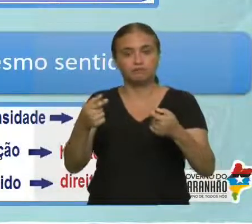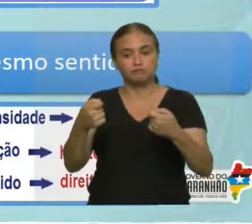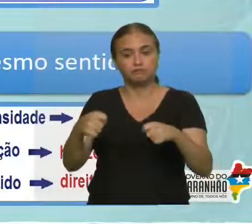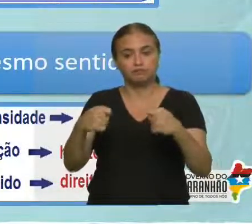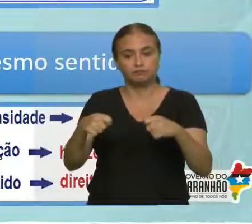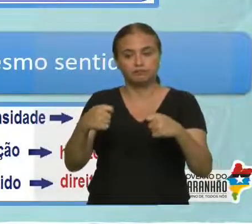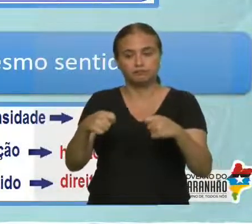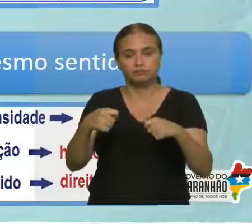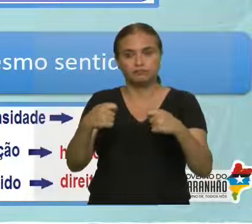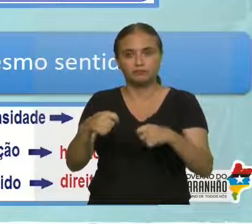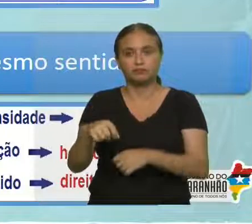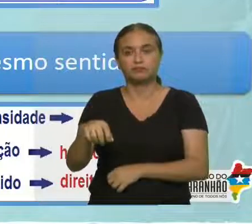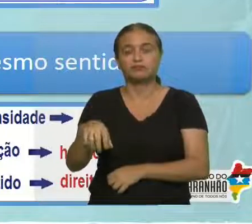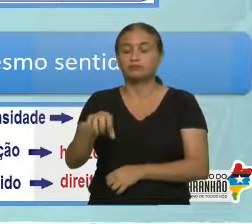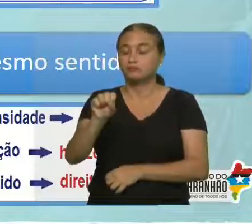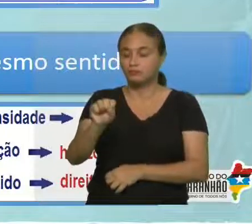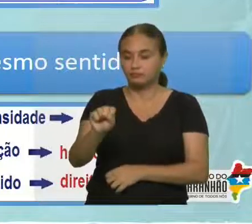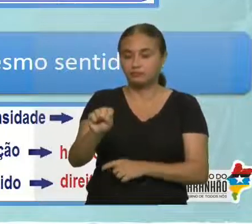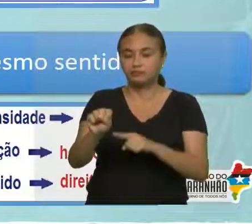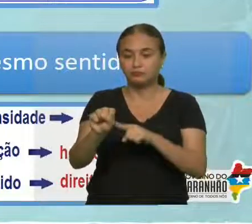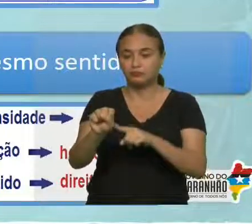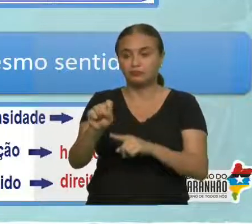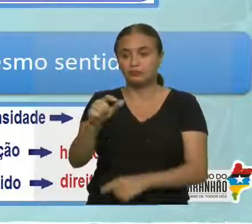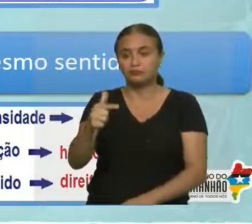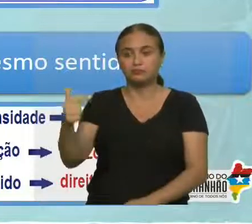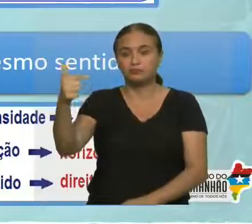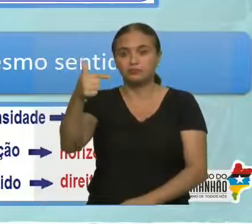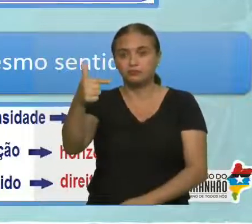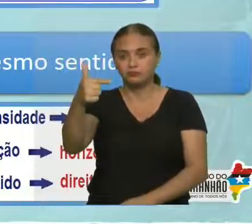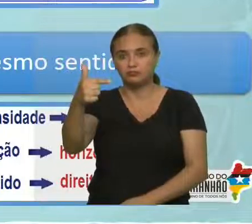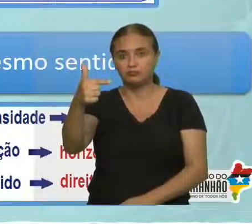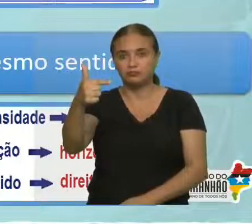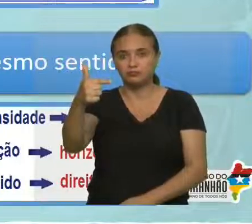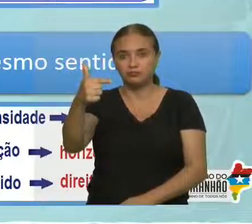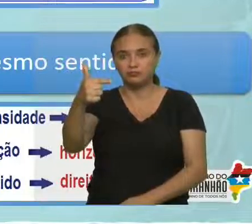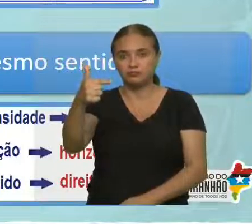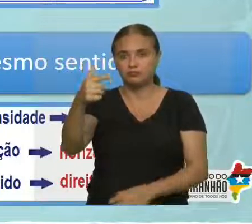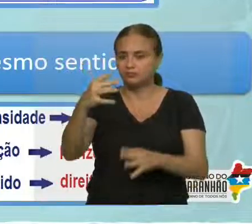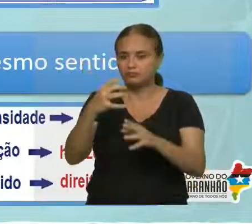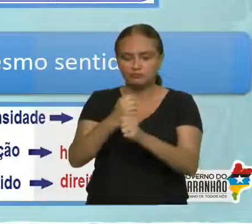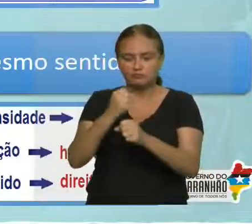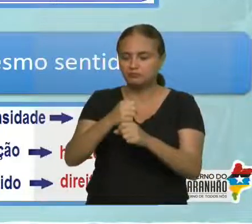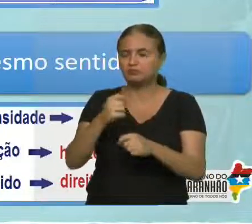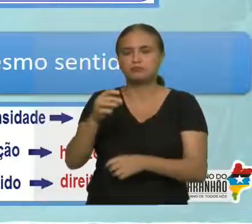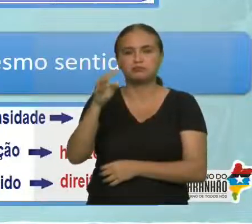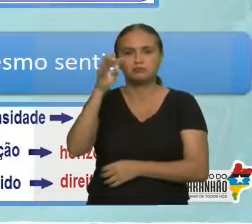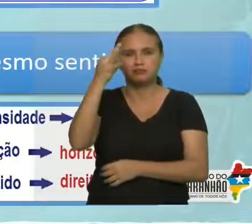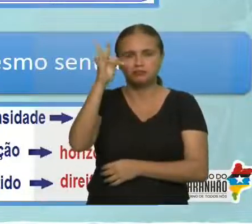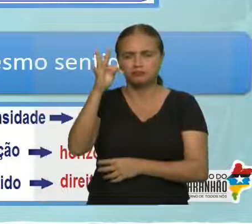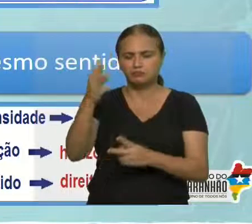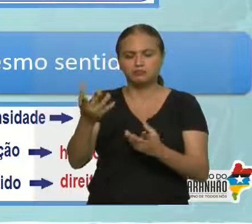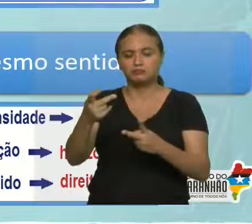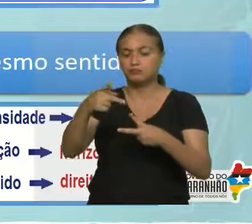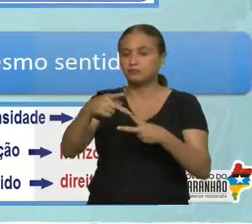apenas pegar esse S aqui, S² igual a A² mais B². Então, é um teólima como se fosse a tua hipotenusa.